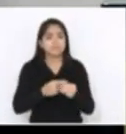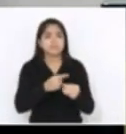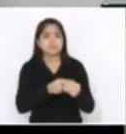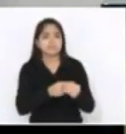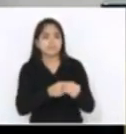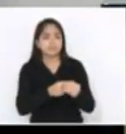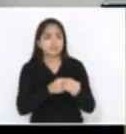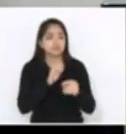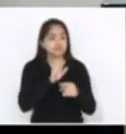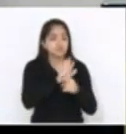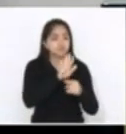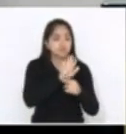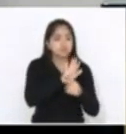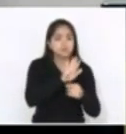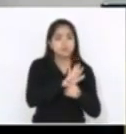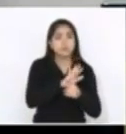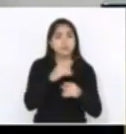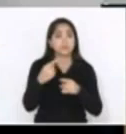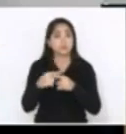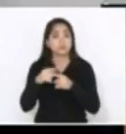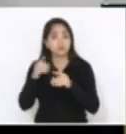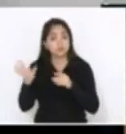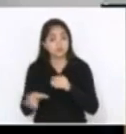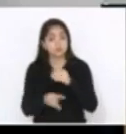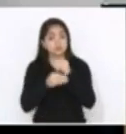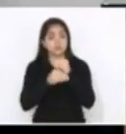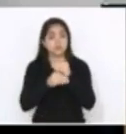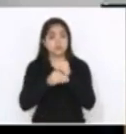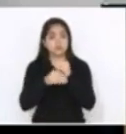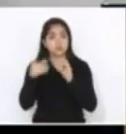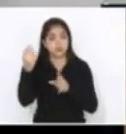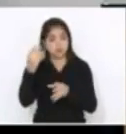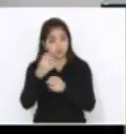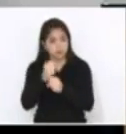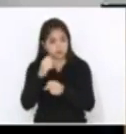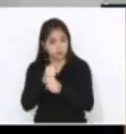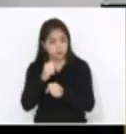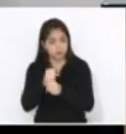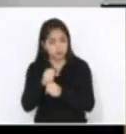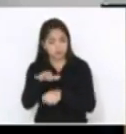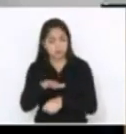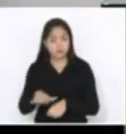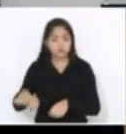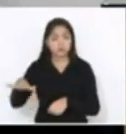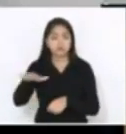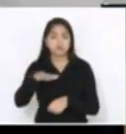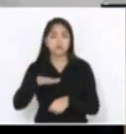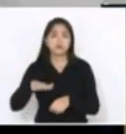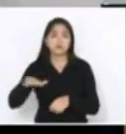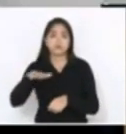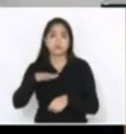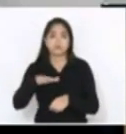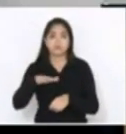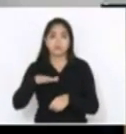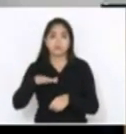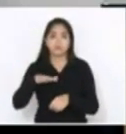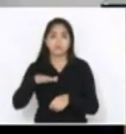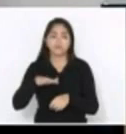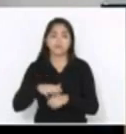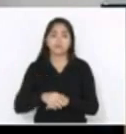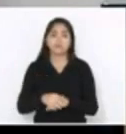as emendas do orçamento participativo, aliás, regionalizado, elas são macros.